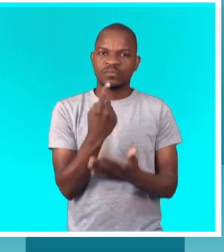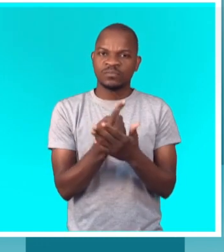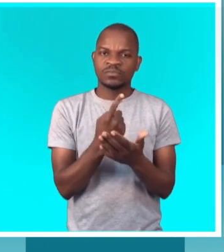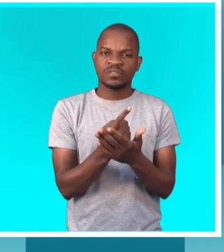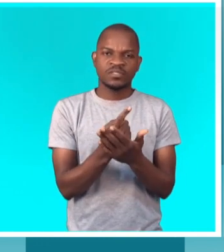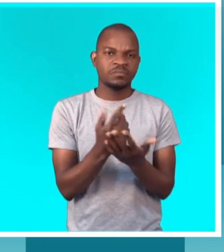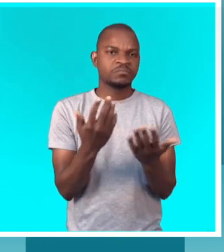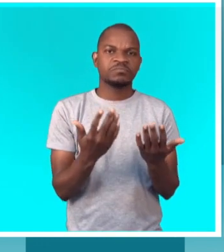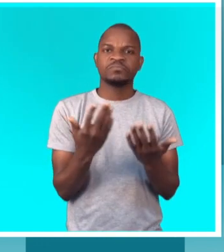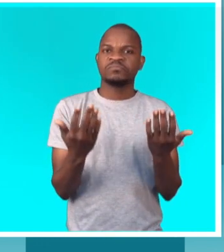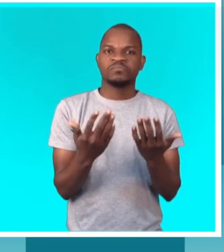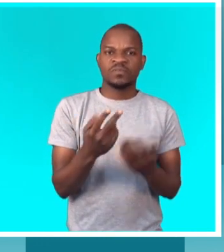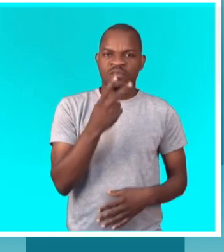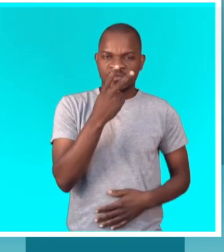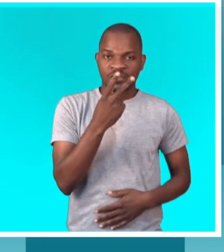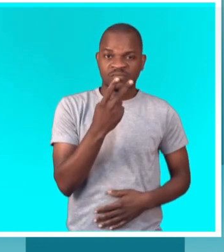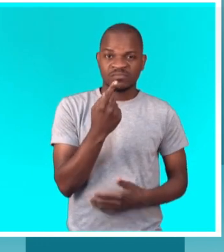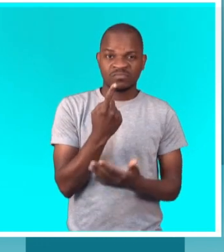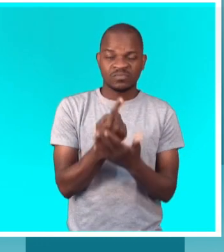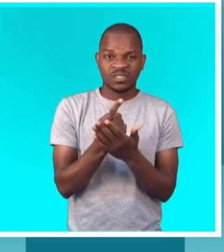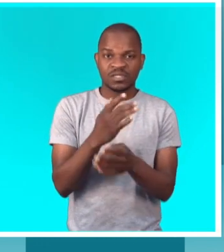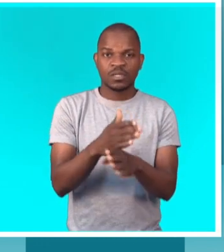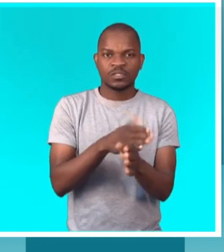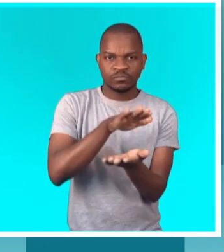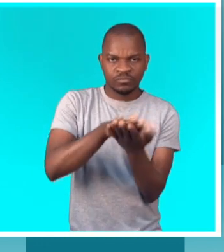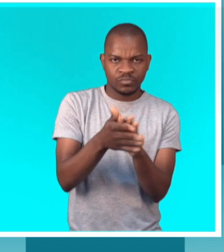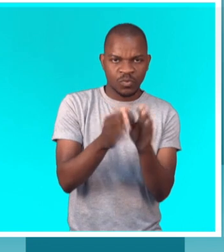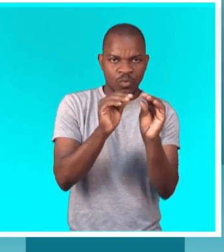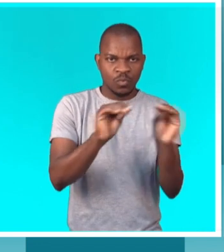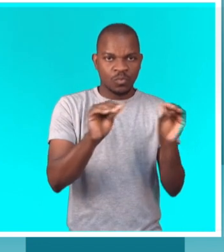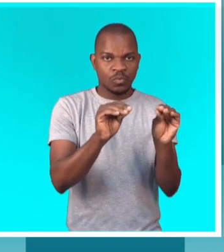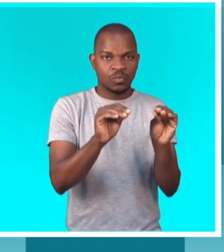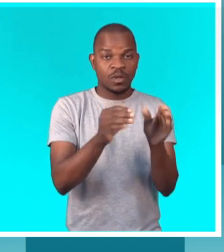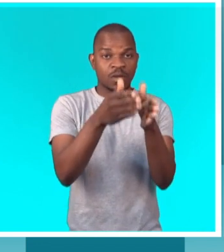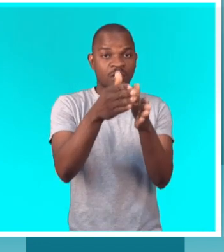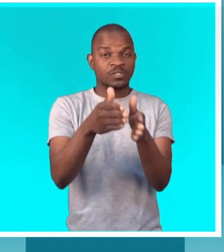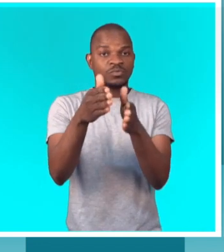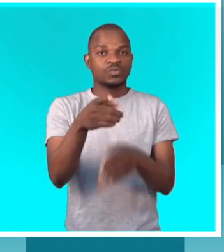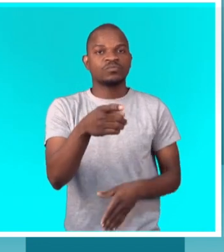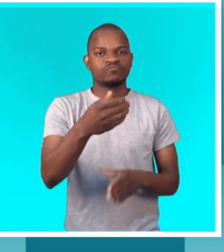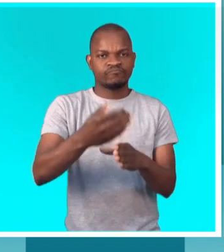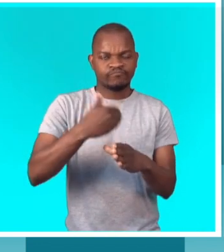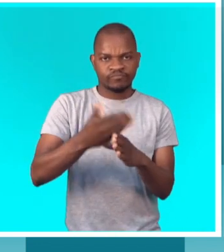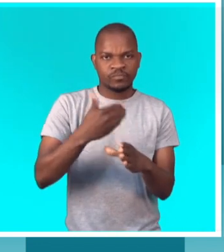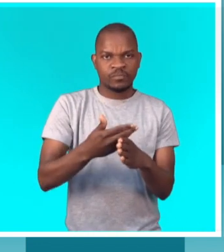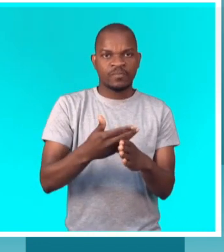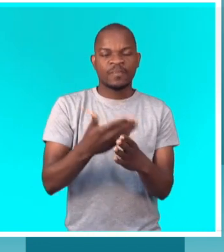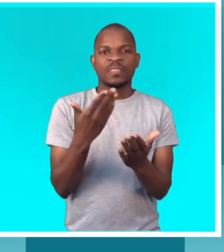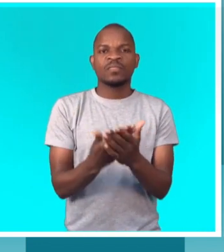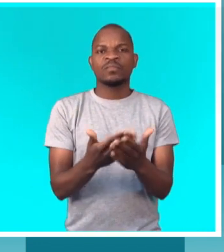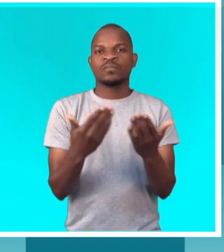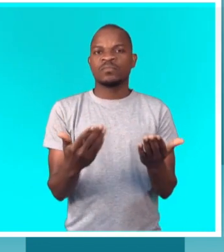entrar num processo de preparação para esses atletas. Temos de criar condições para que